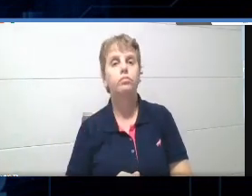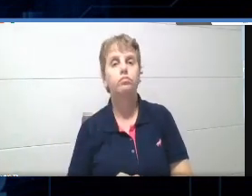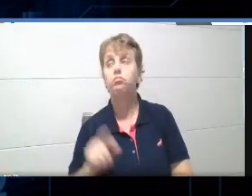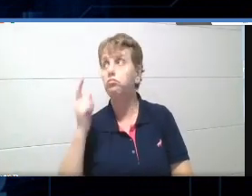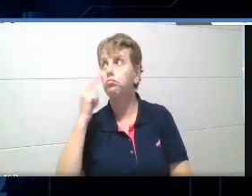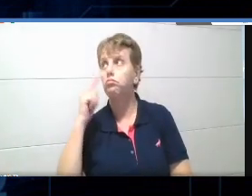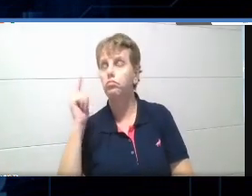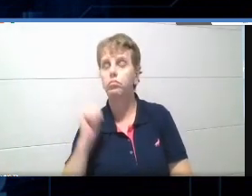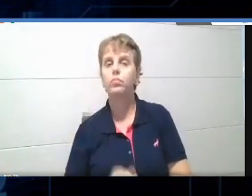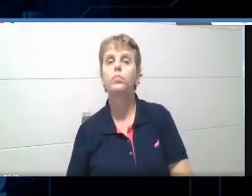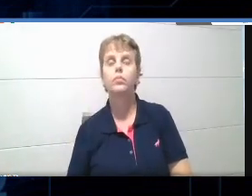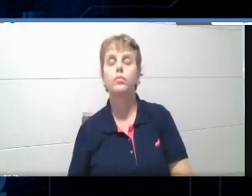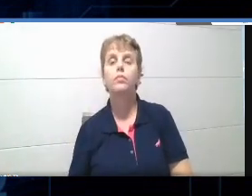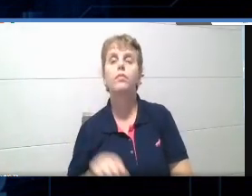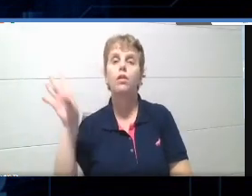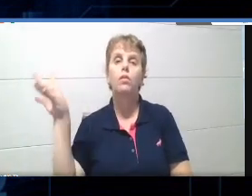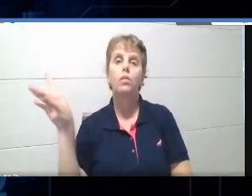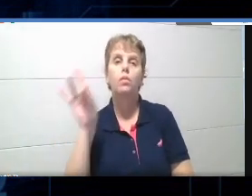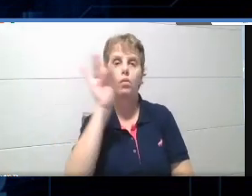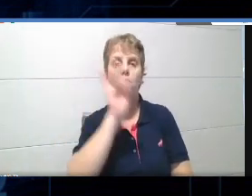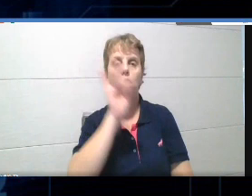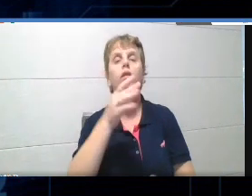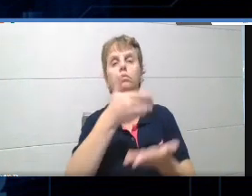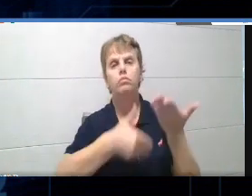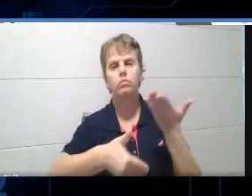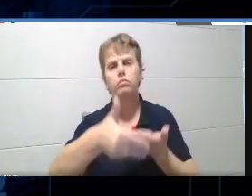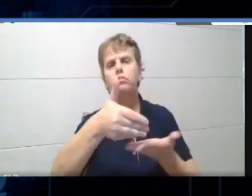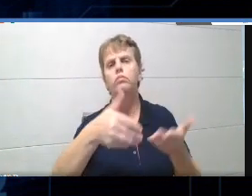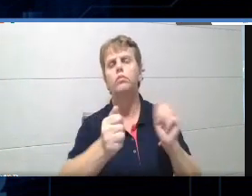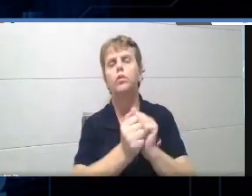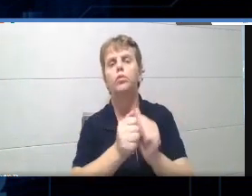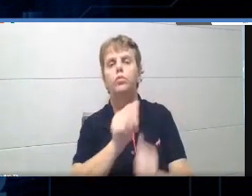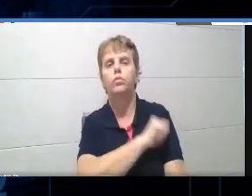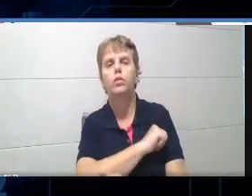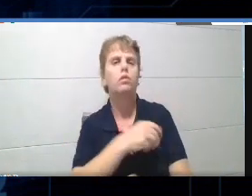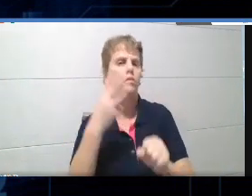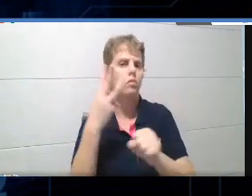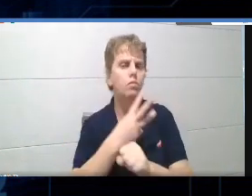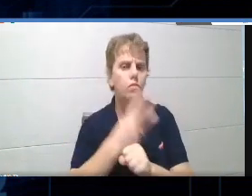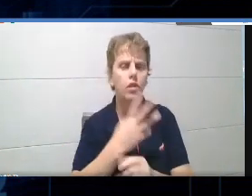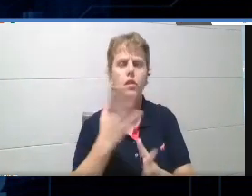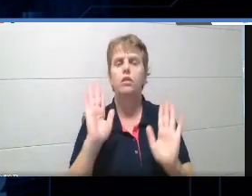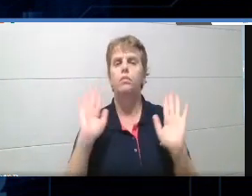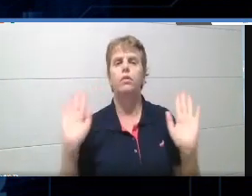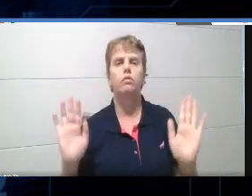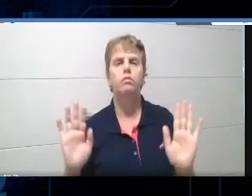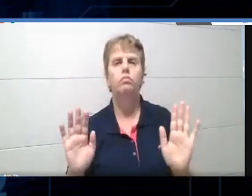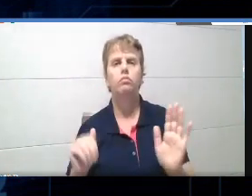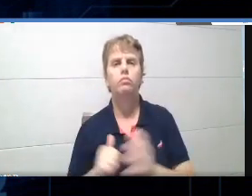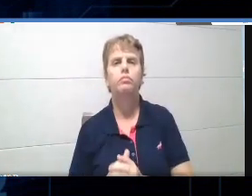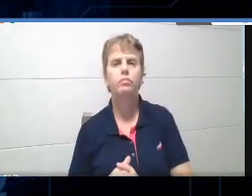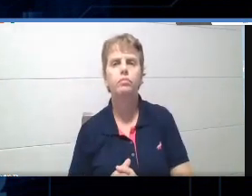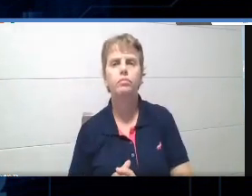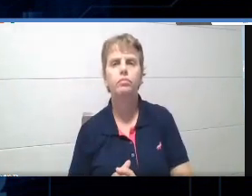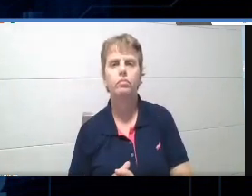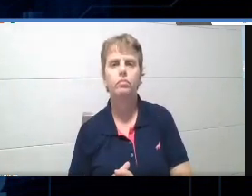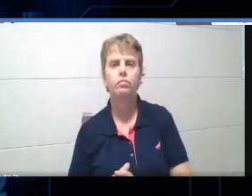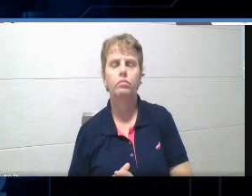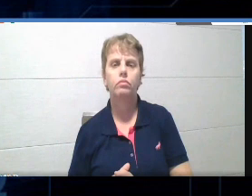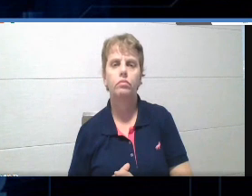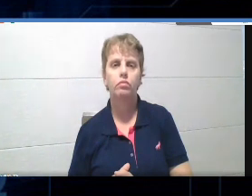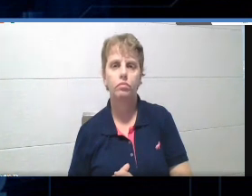Você pode estar copiando esse link e estar compartilhando com os alunos pelo WhatsApp, né? Ou pela plataforma que você está utilizando.